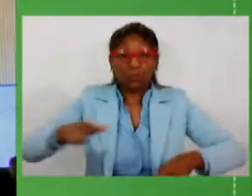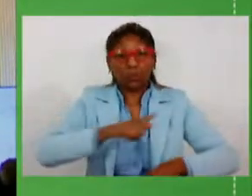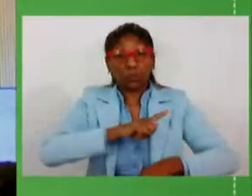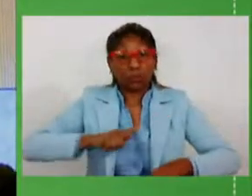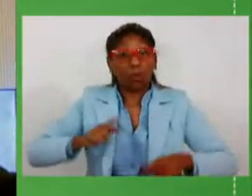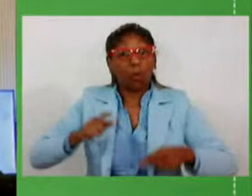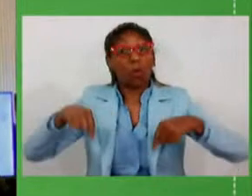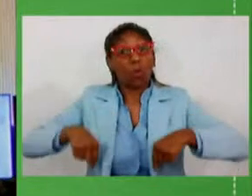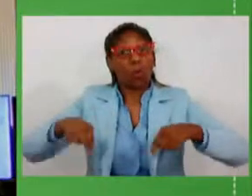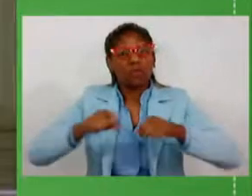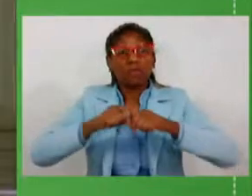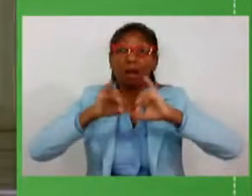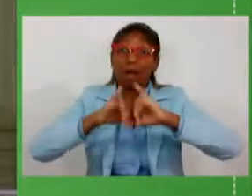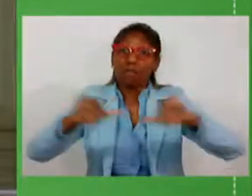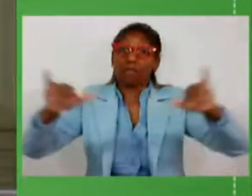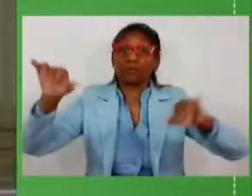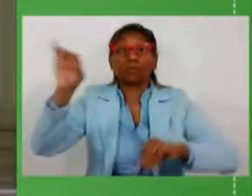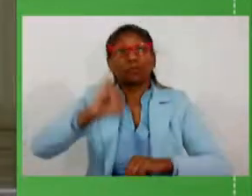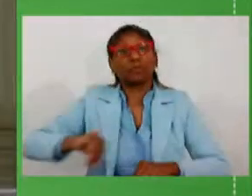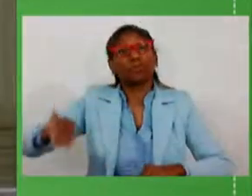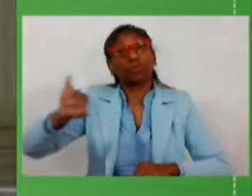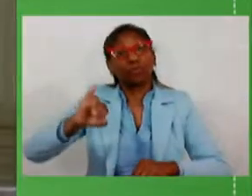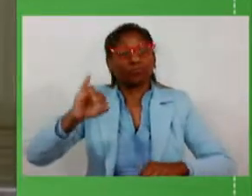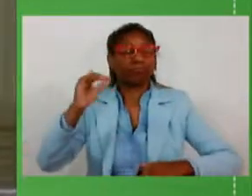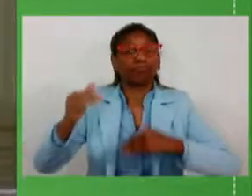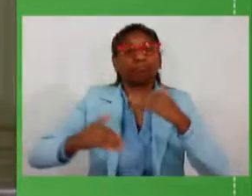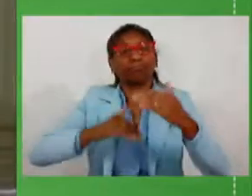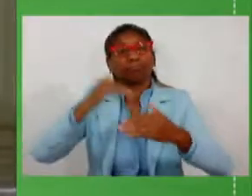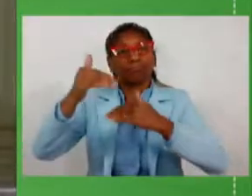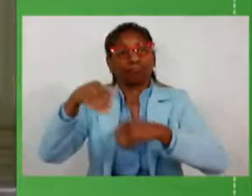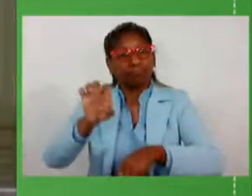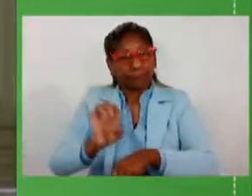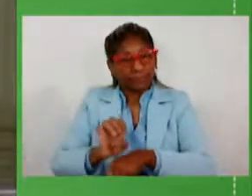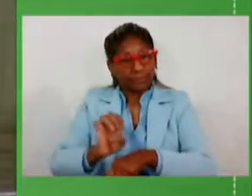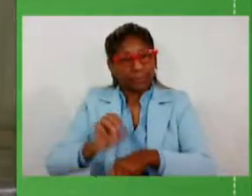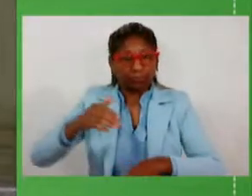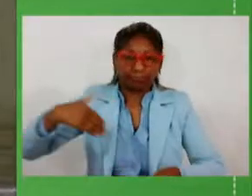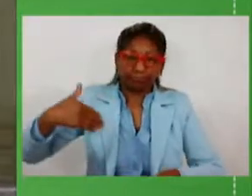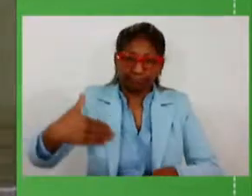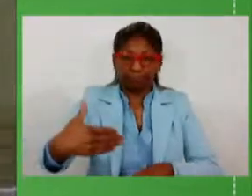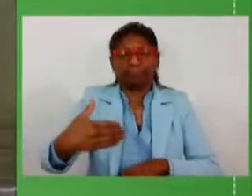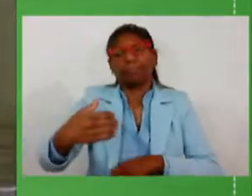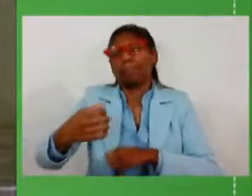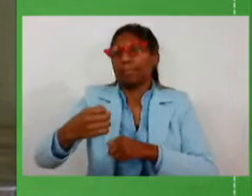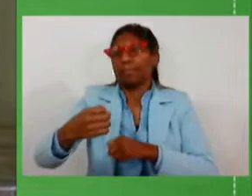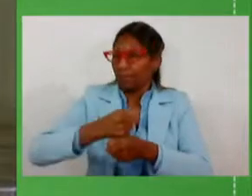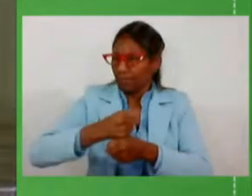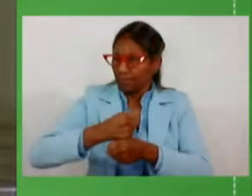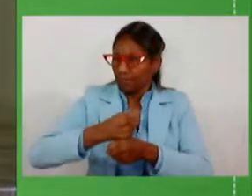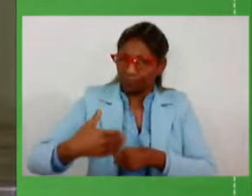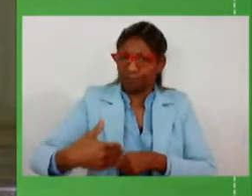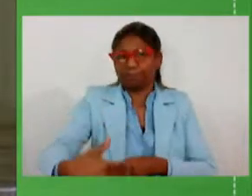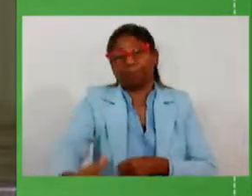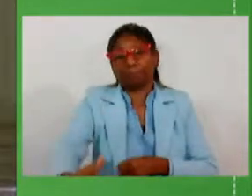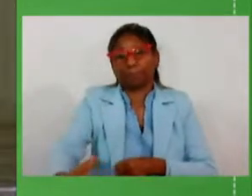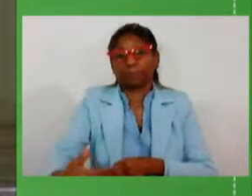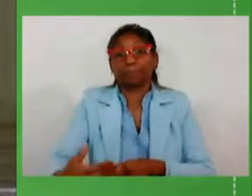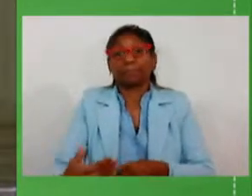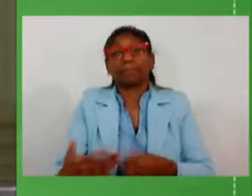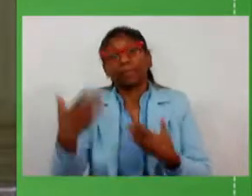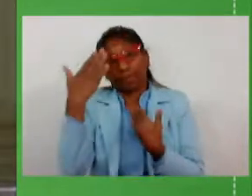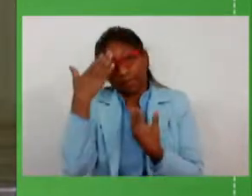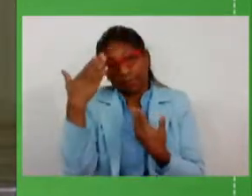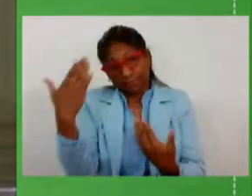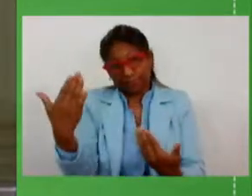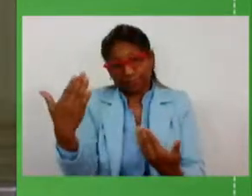tarde um anúncio importante para o desenvolvimento do Estado nos próximos anos. desde já agradecemos a